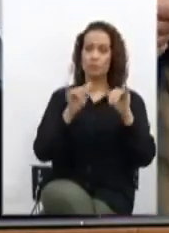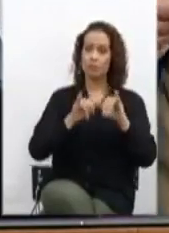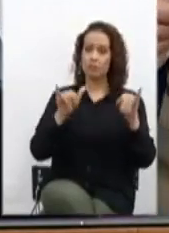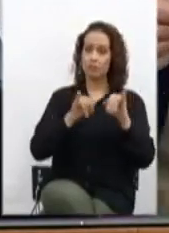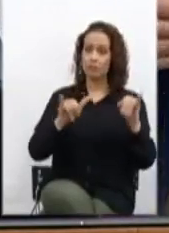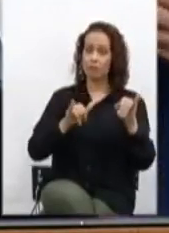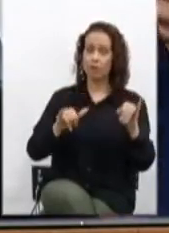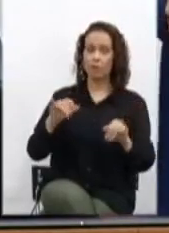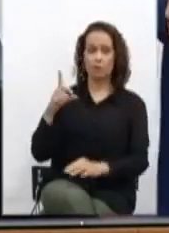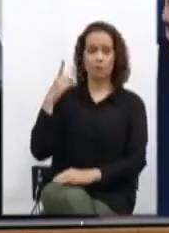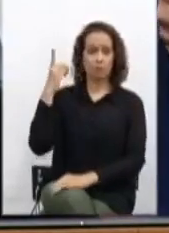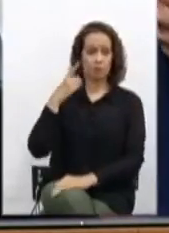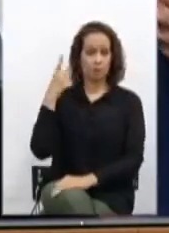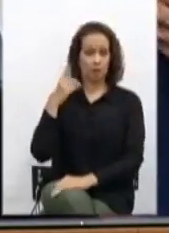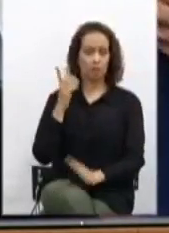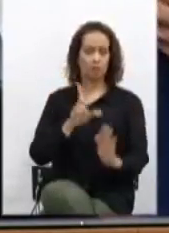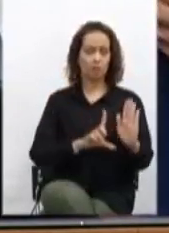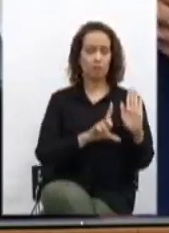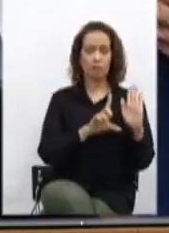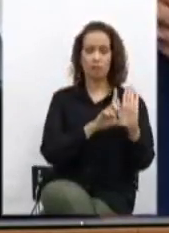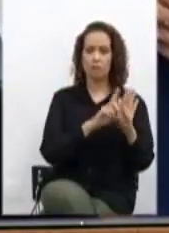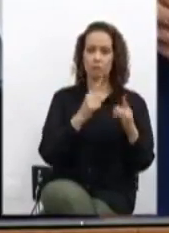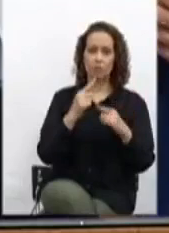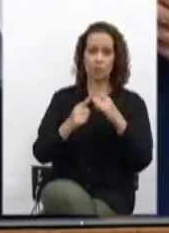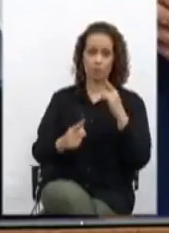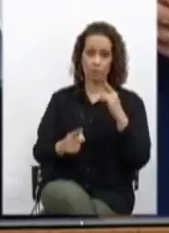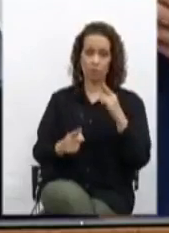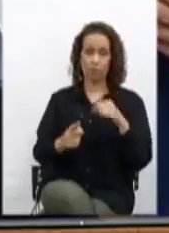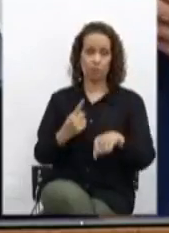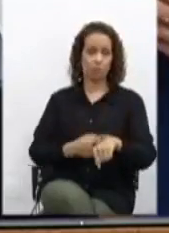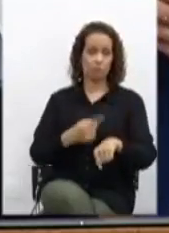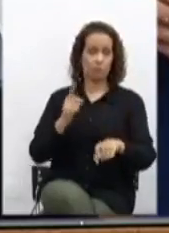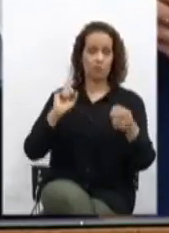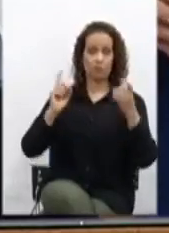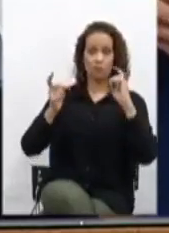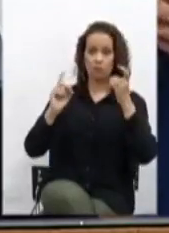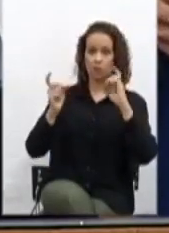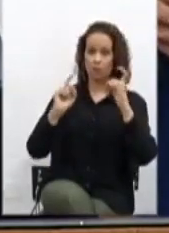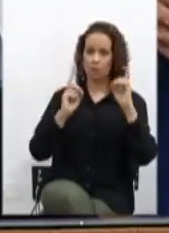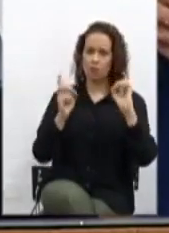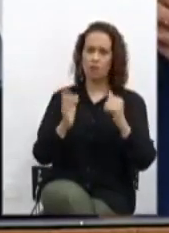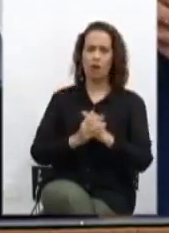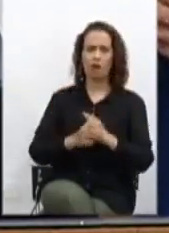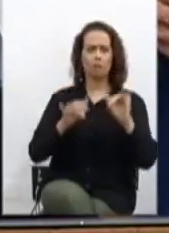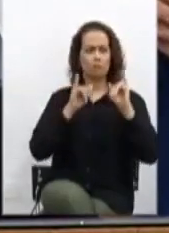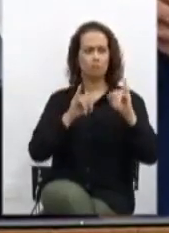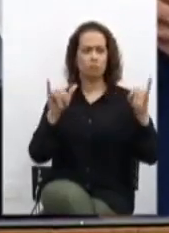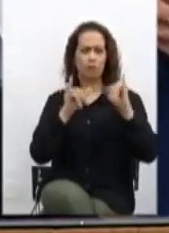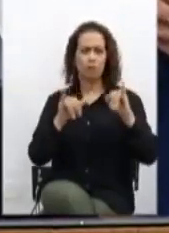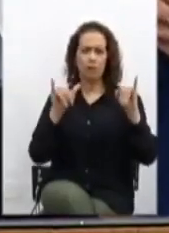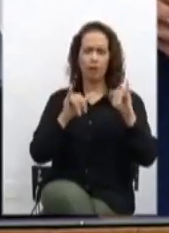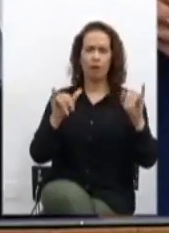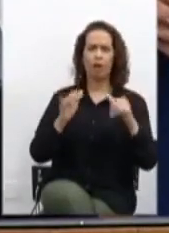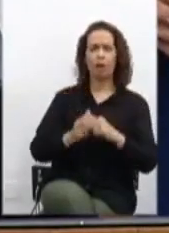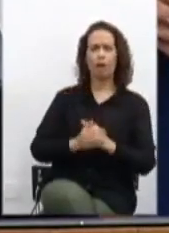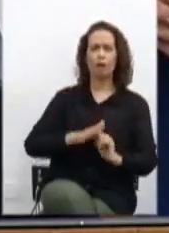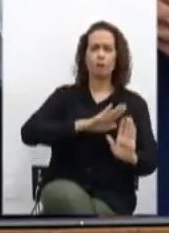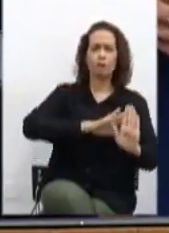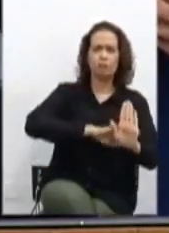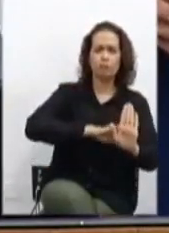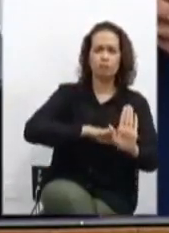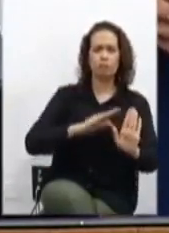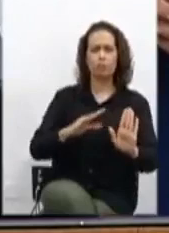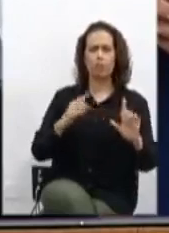legislação não permite, durante a reunião, qualquer tipo de propaganda, apologia ou